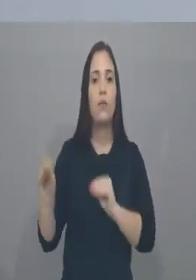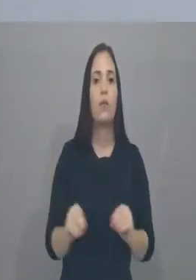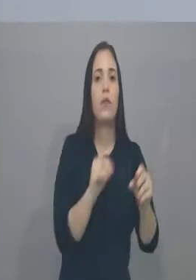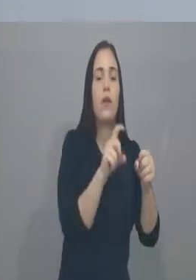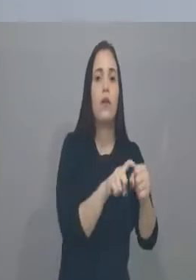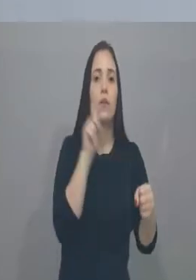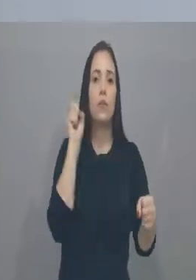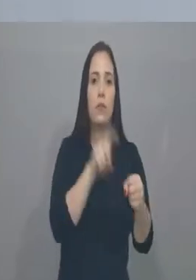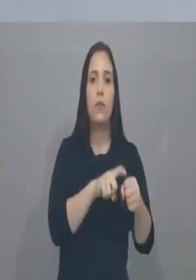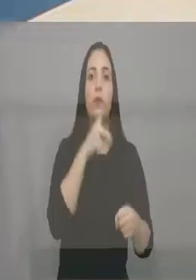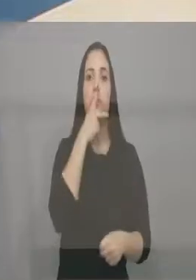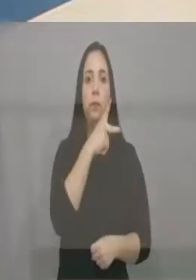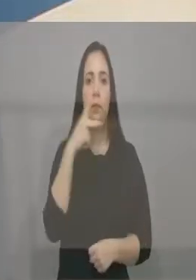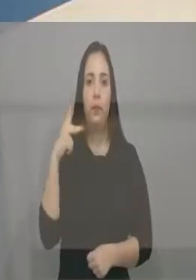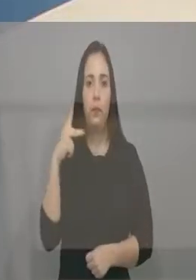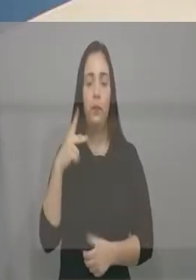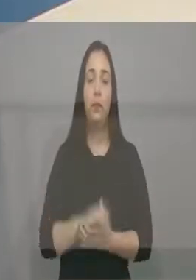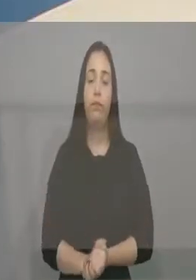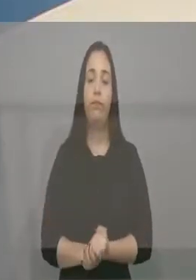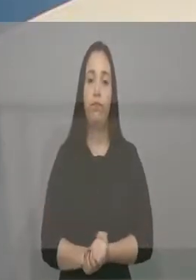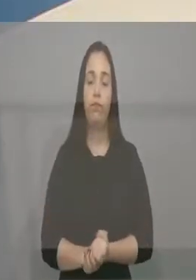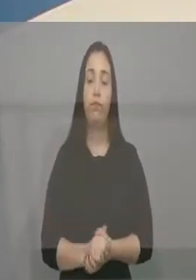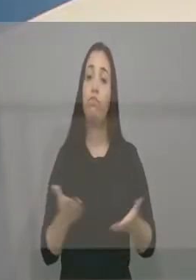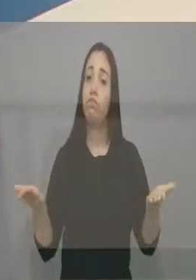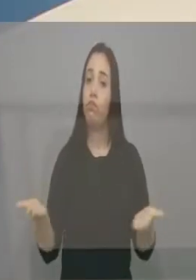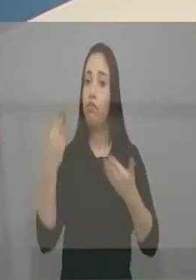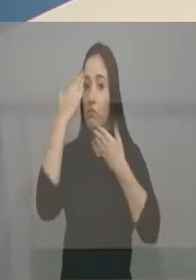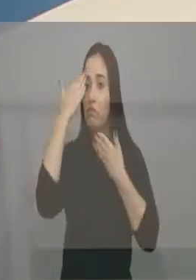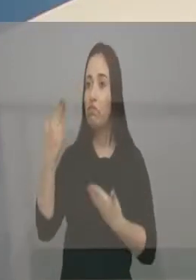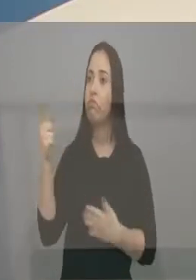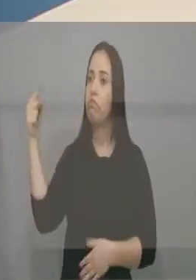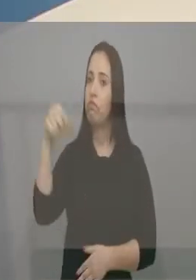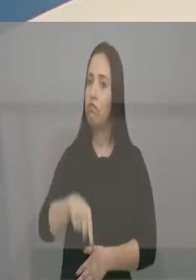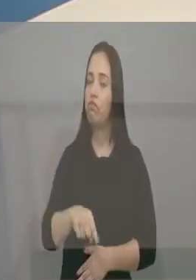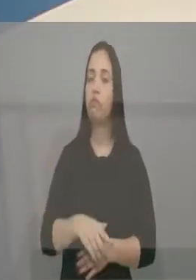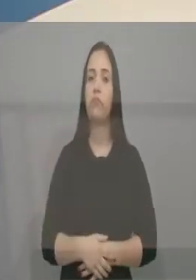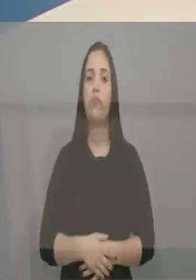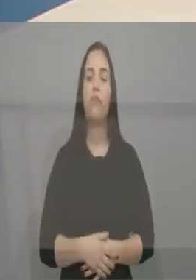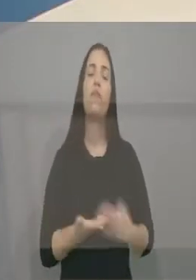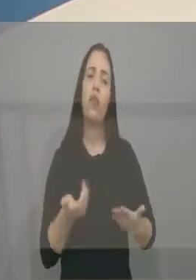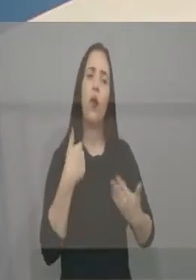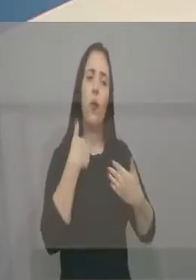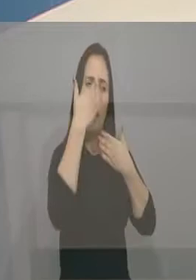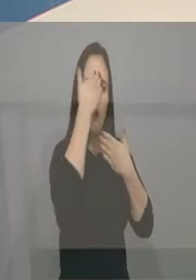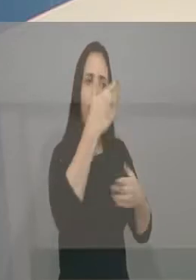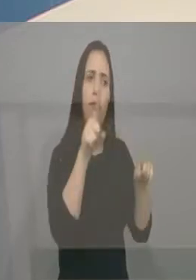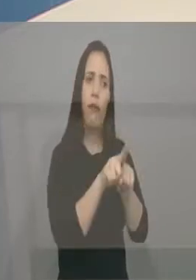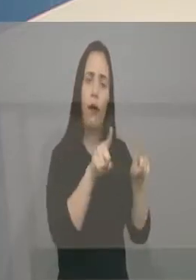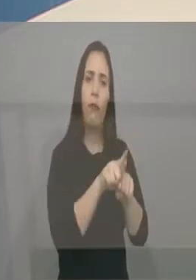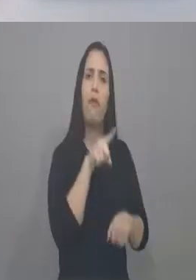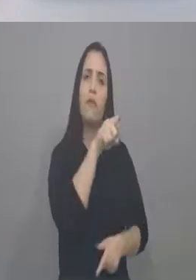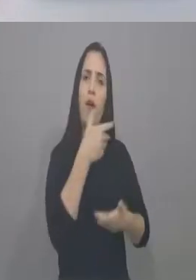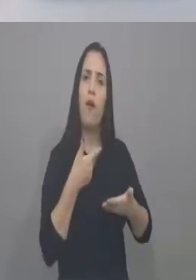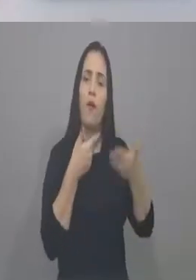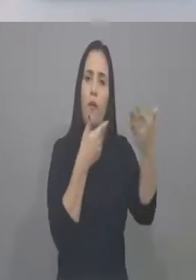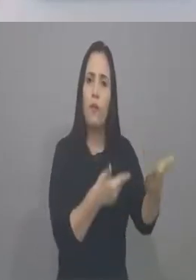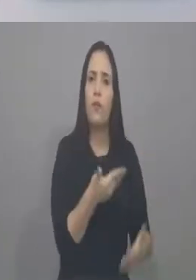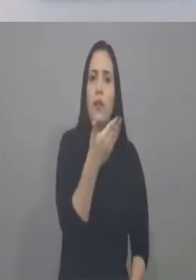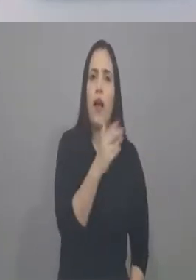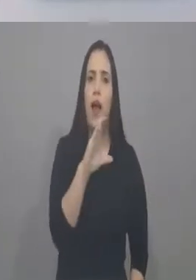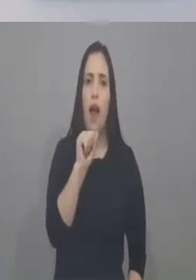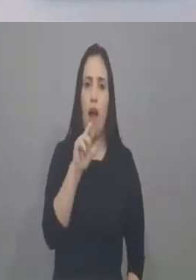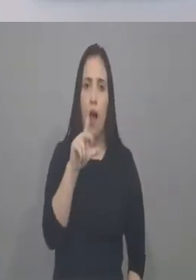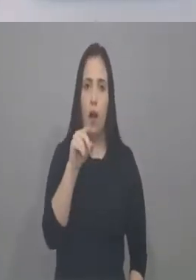Deputado, antes de mais nada, obrigado por atender aqui o nosso convite. Bom, eu é que agradeço aqui a você, Carlos Felheri,